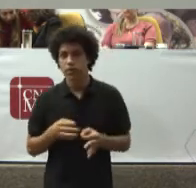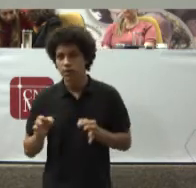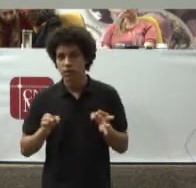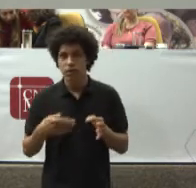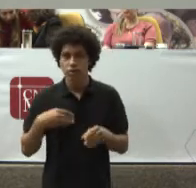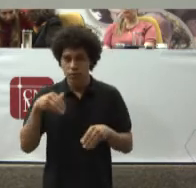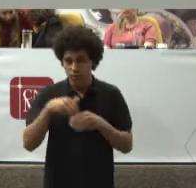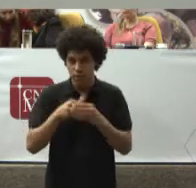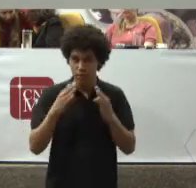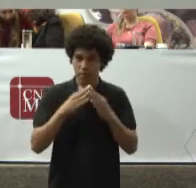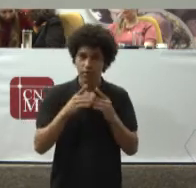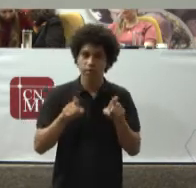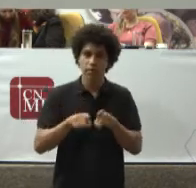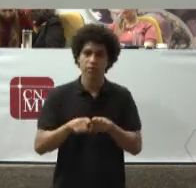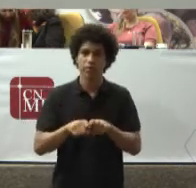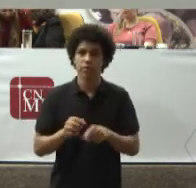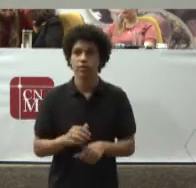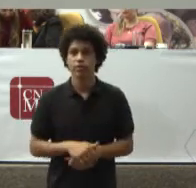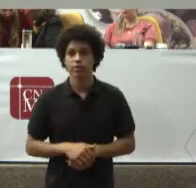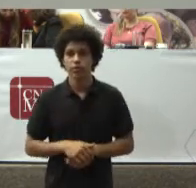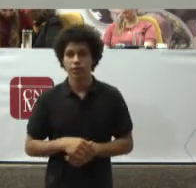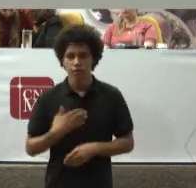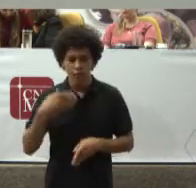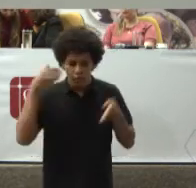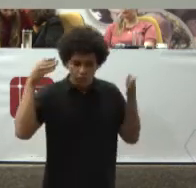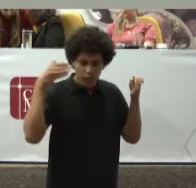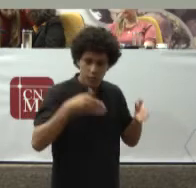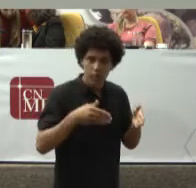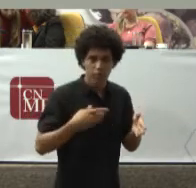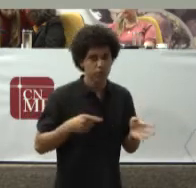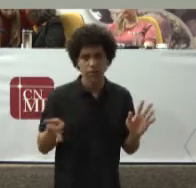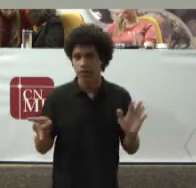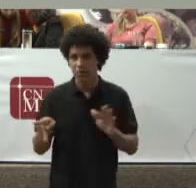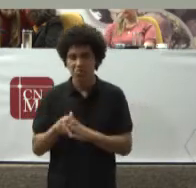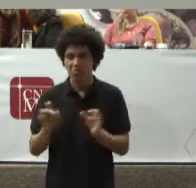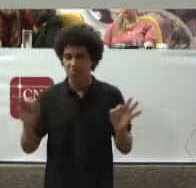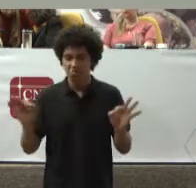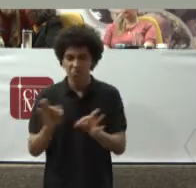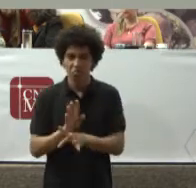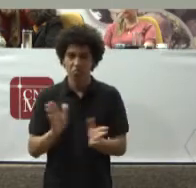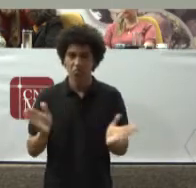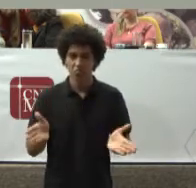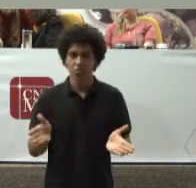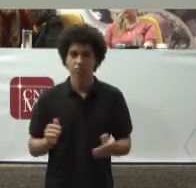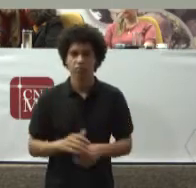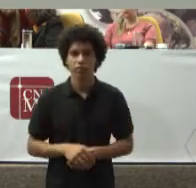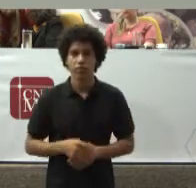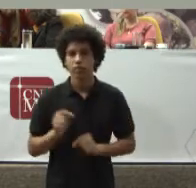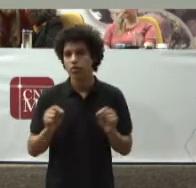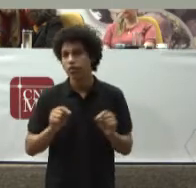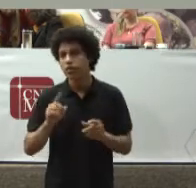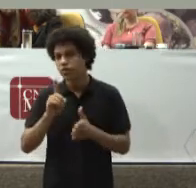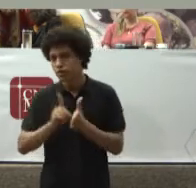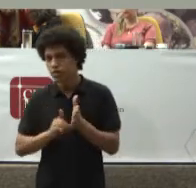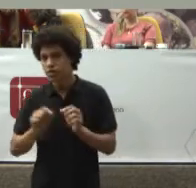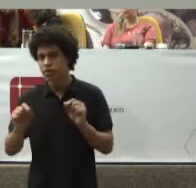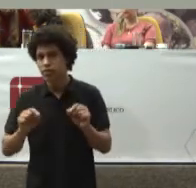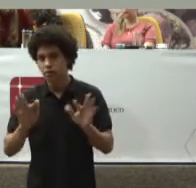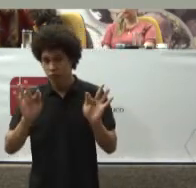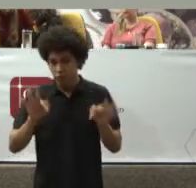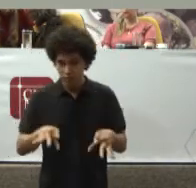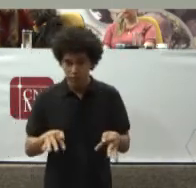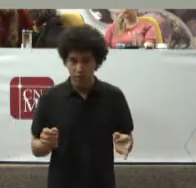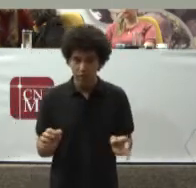Preceitos Definidos Estabelecidos Sobre essas diretrizes Diretrizes Que ao fim E ao cabo